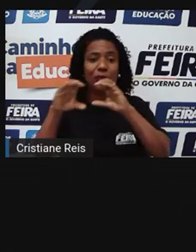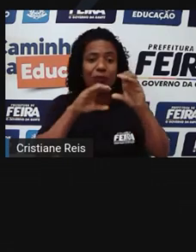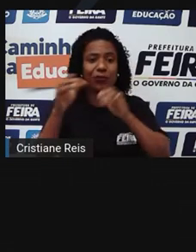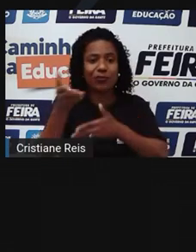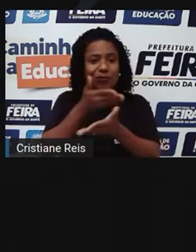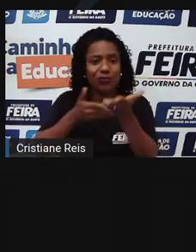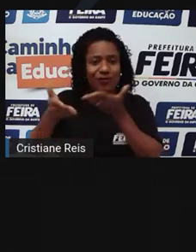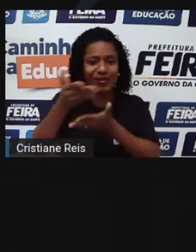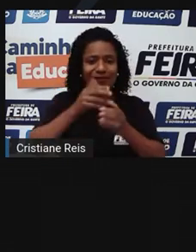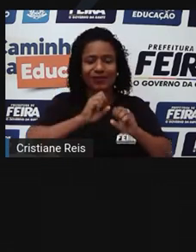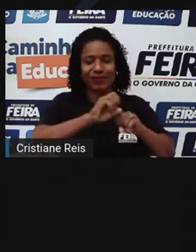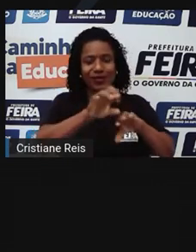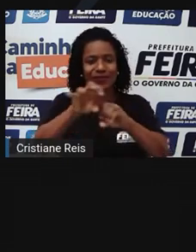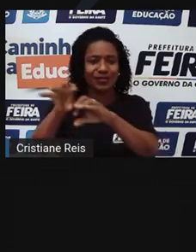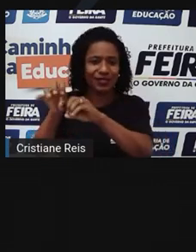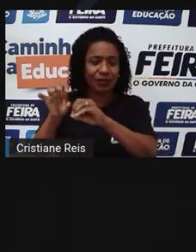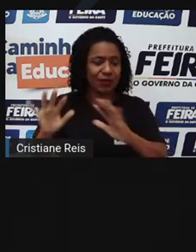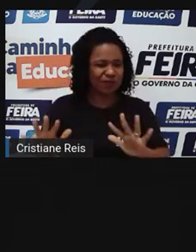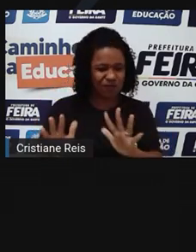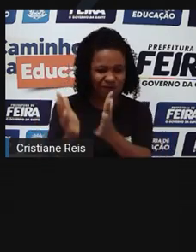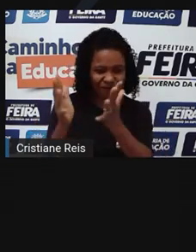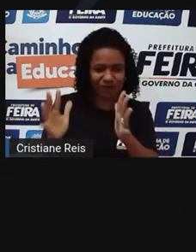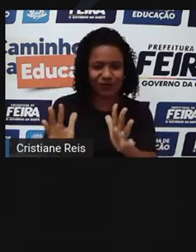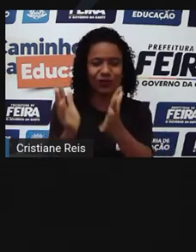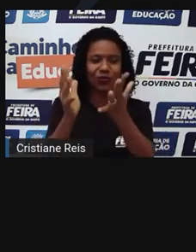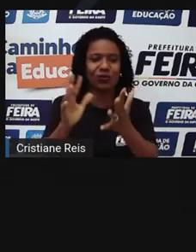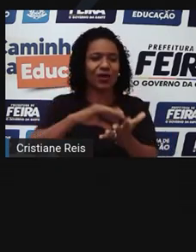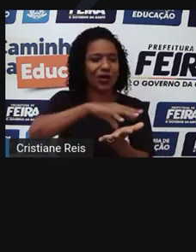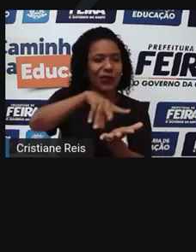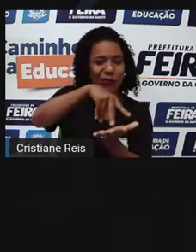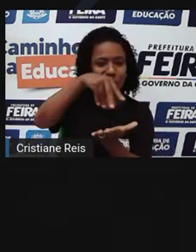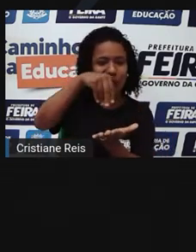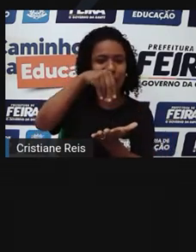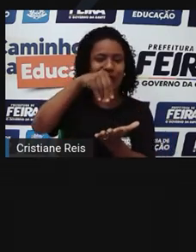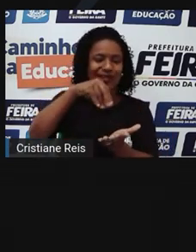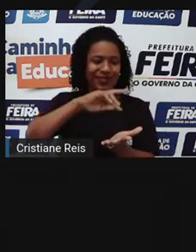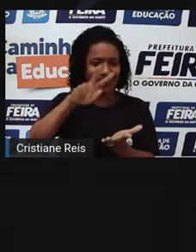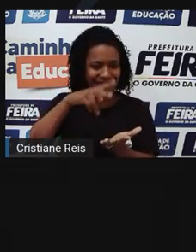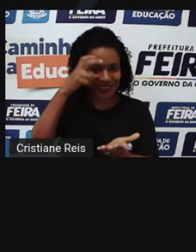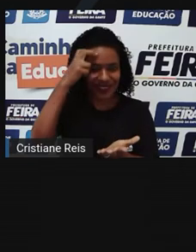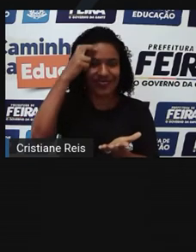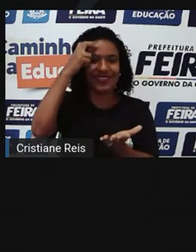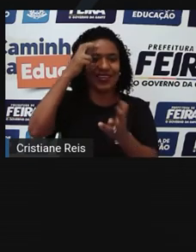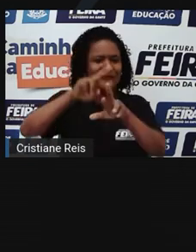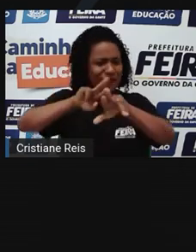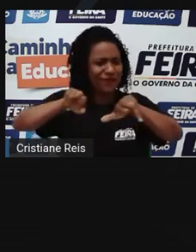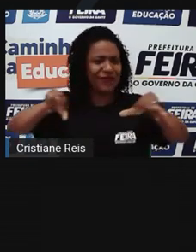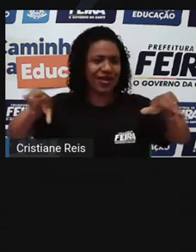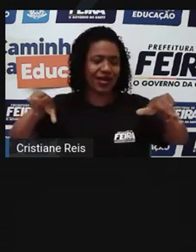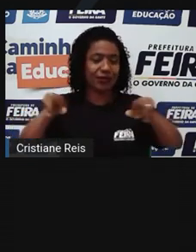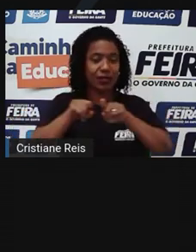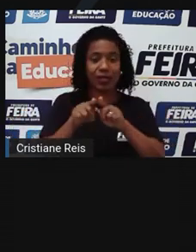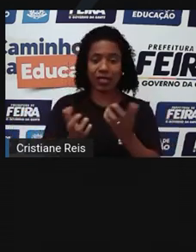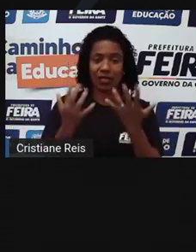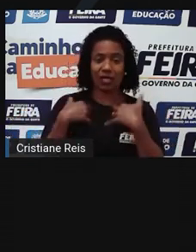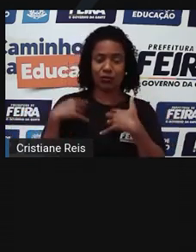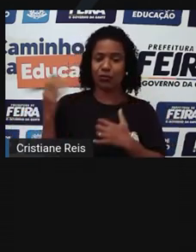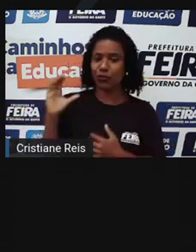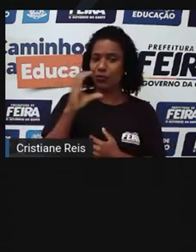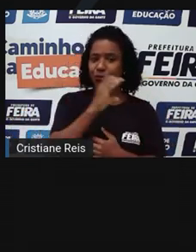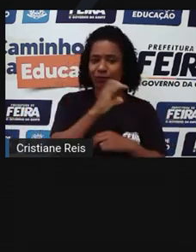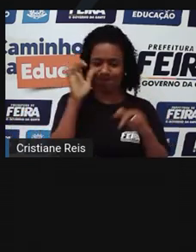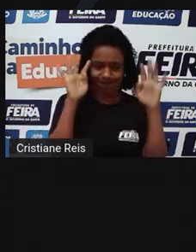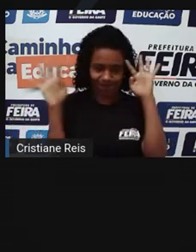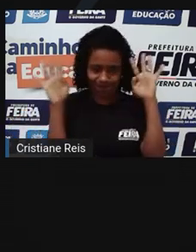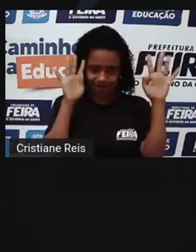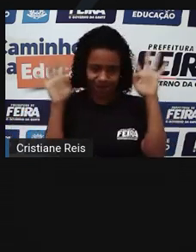ensino. 3. Estimular a criação cultural e o desenvolvimento do espírito científico e do pensamento reflexivo,